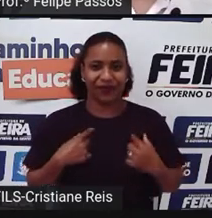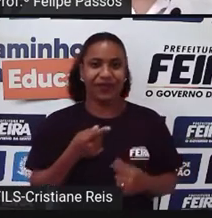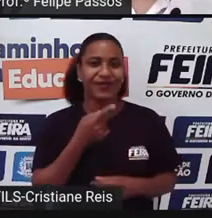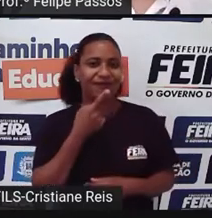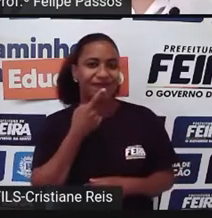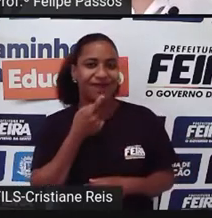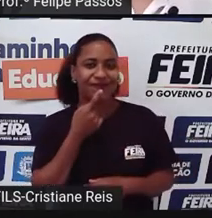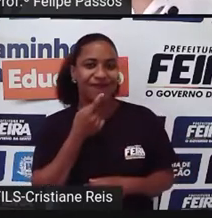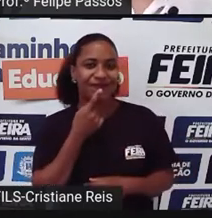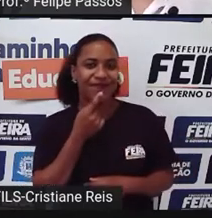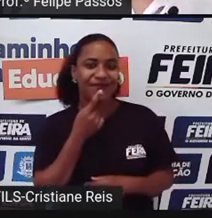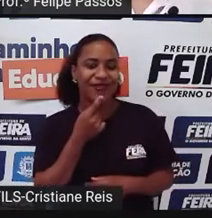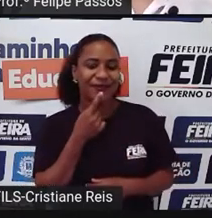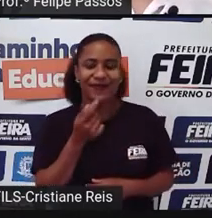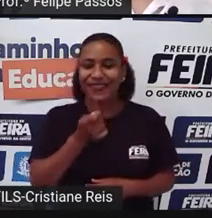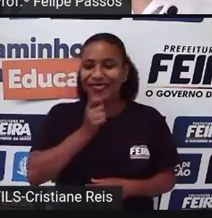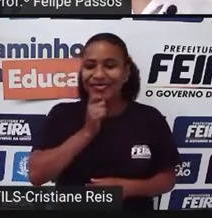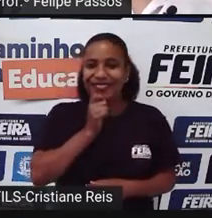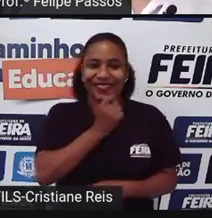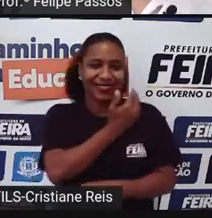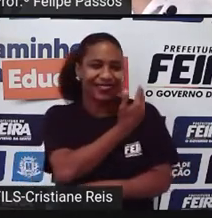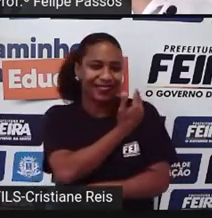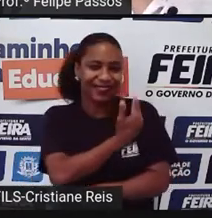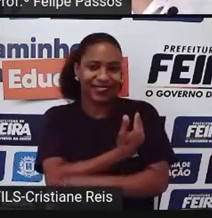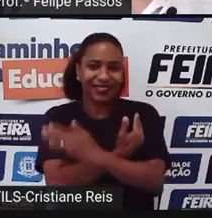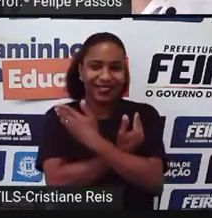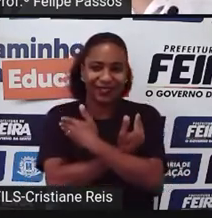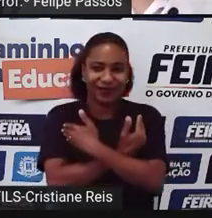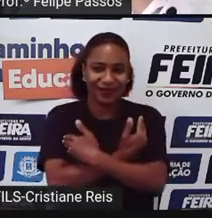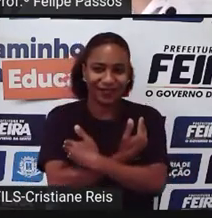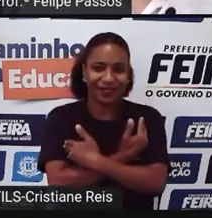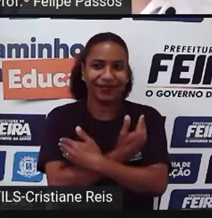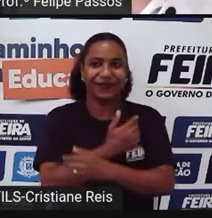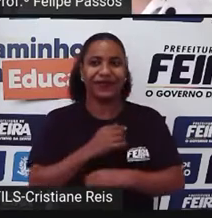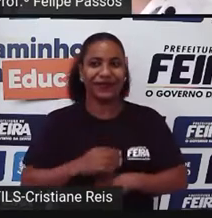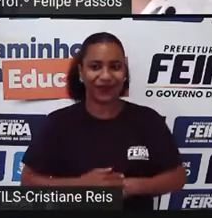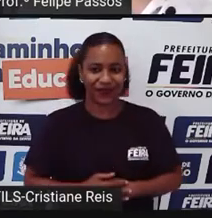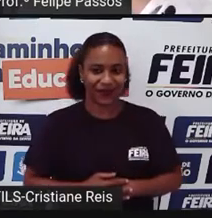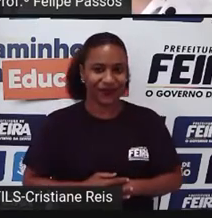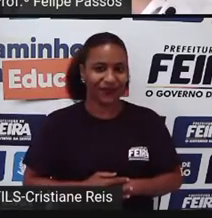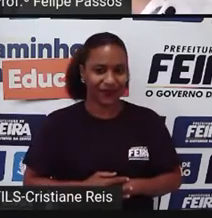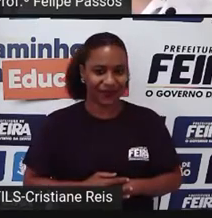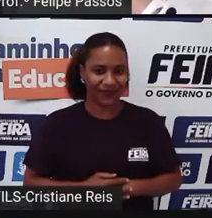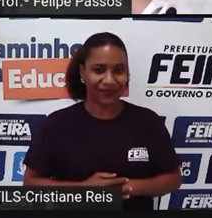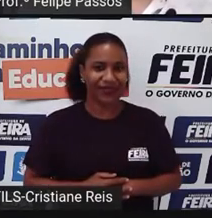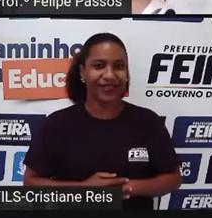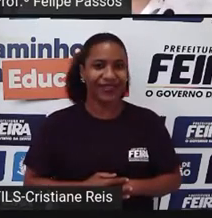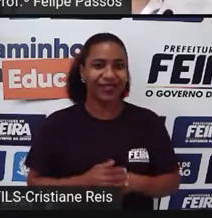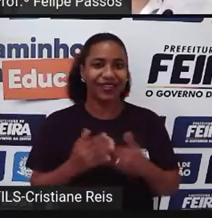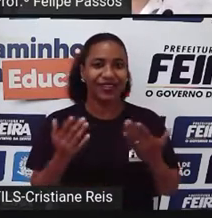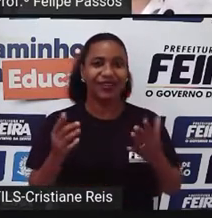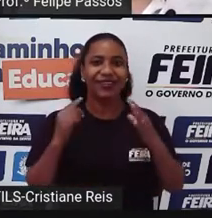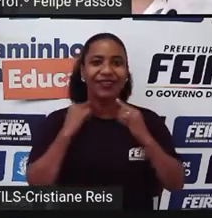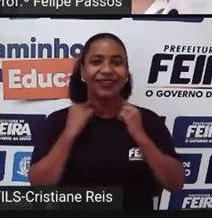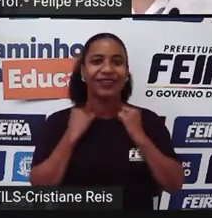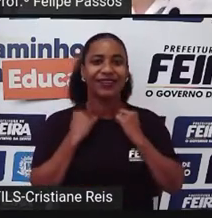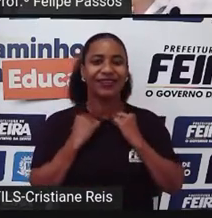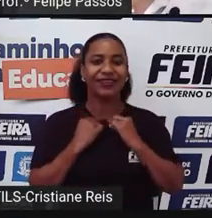Sem manga Porque eu gosto O calor de feira sempre me faz usar essas roupinhas E um colar